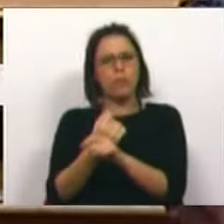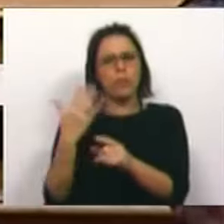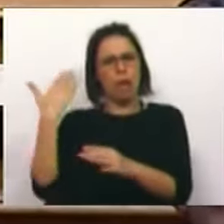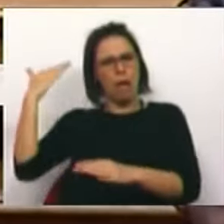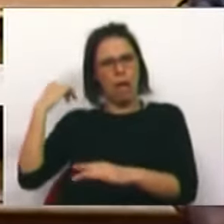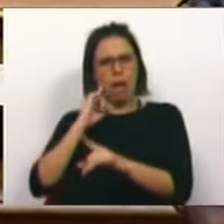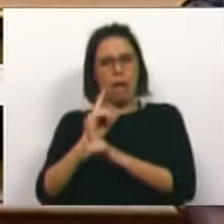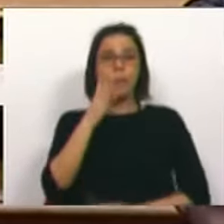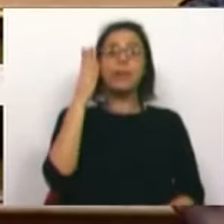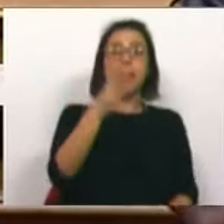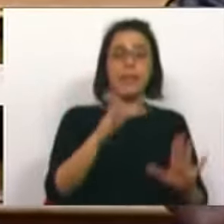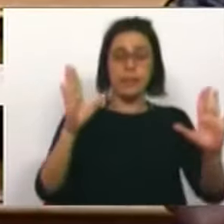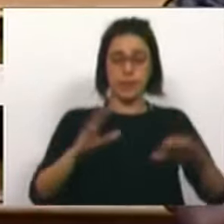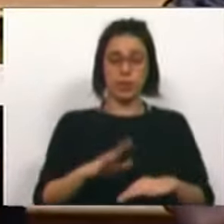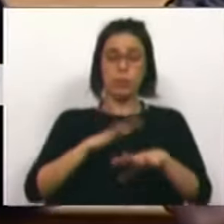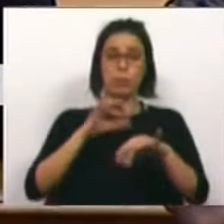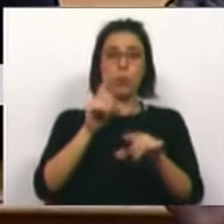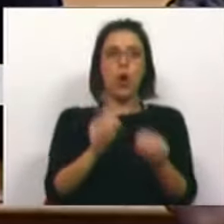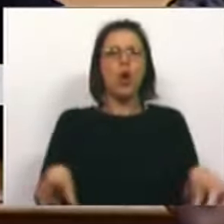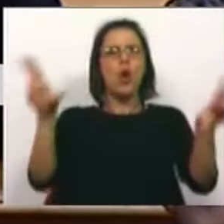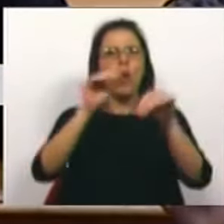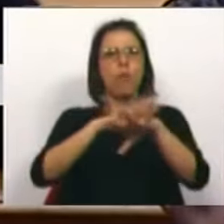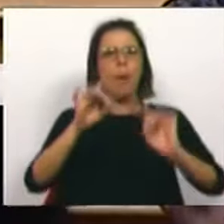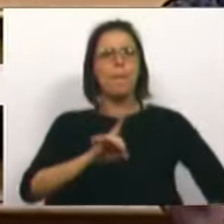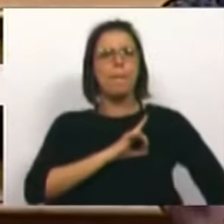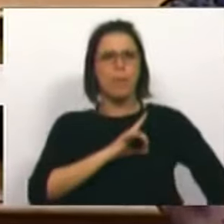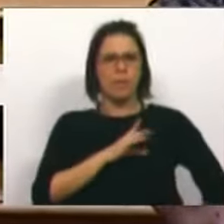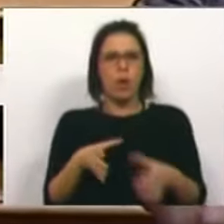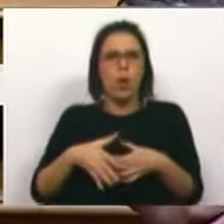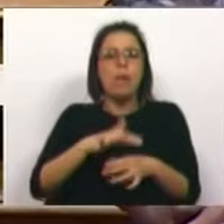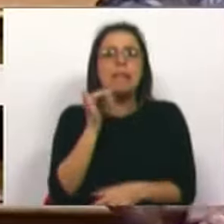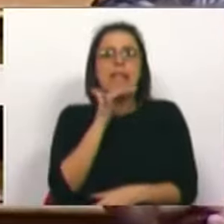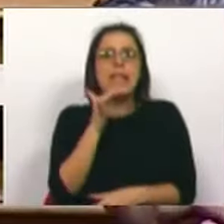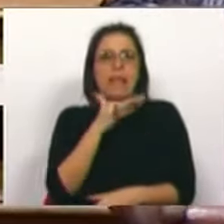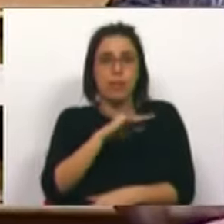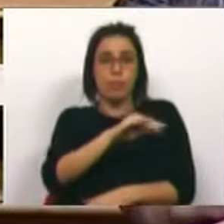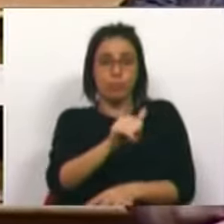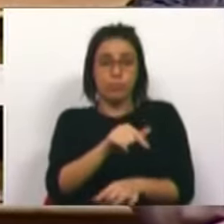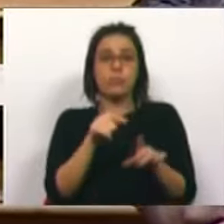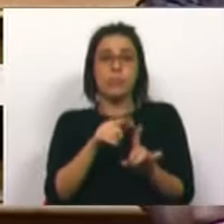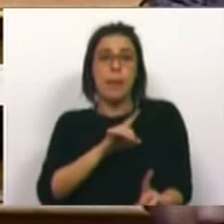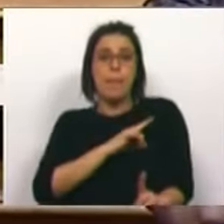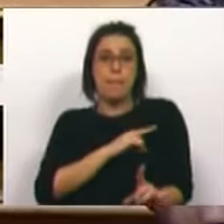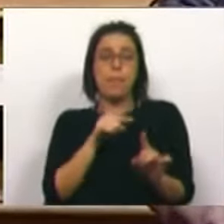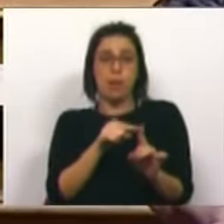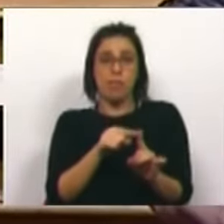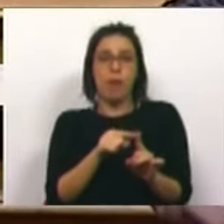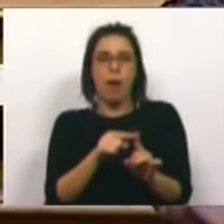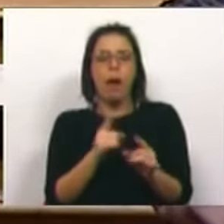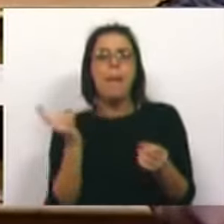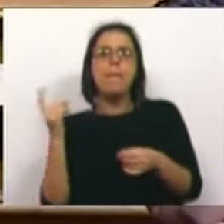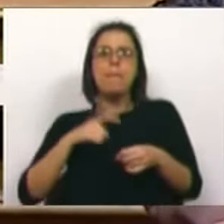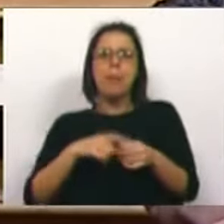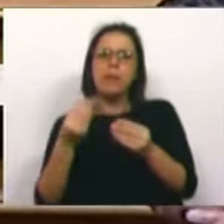data, afirmou a propósito do novo Hospital Privado no Conselho de Sintra que os operadores privados são